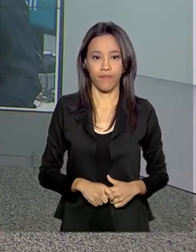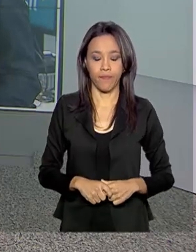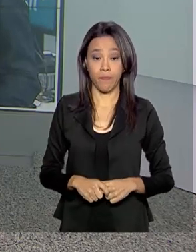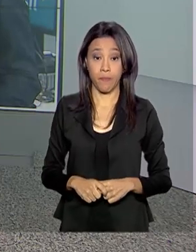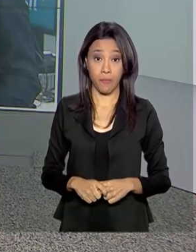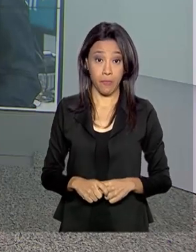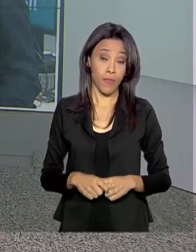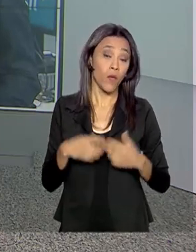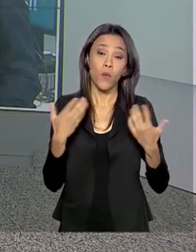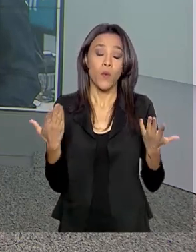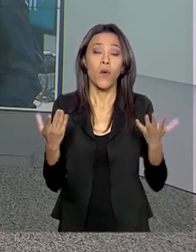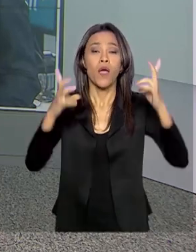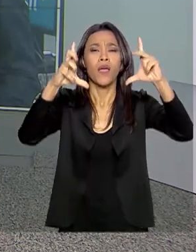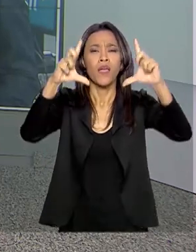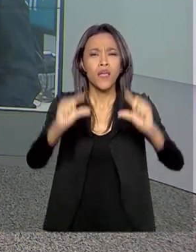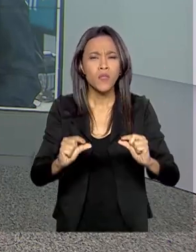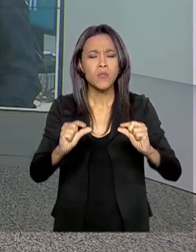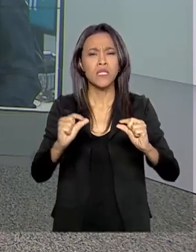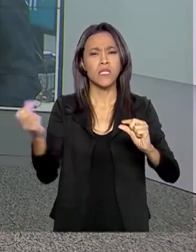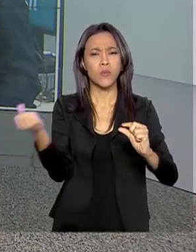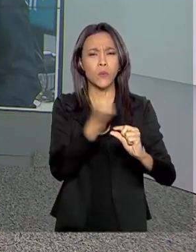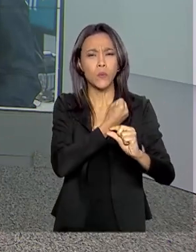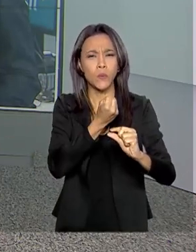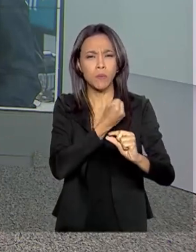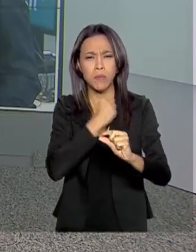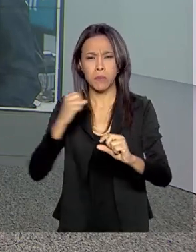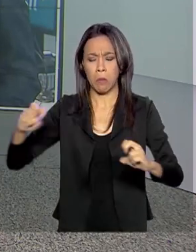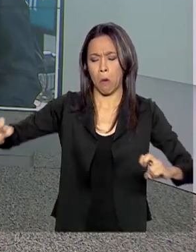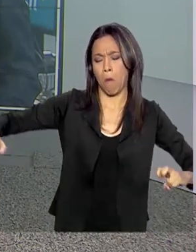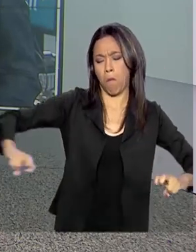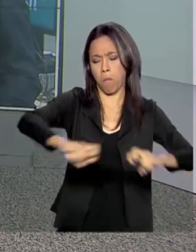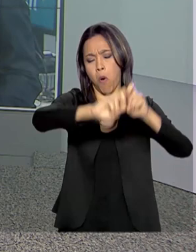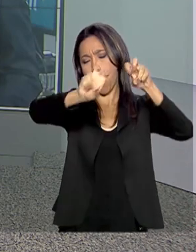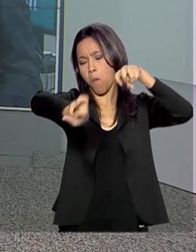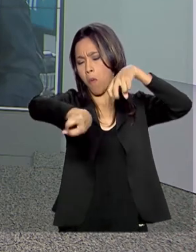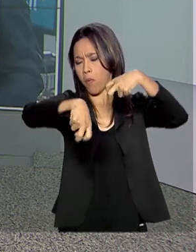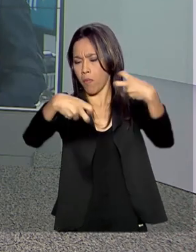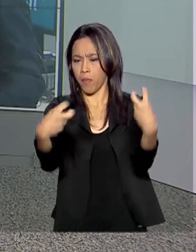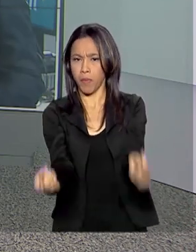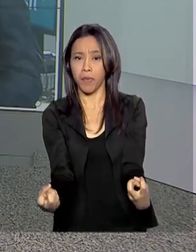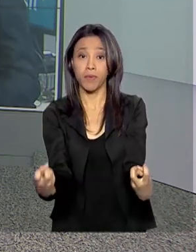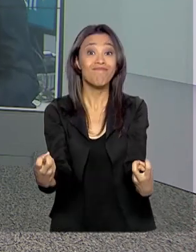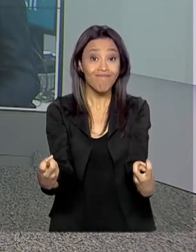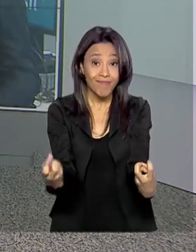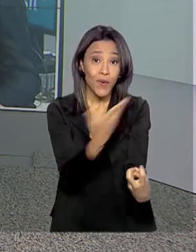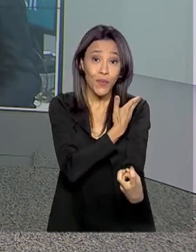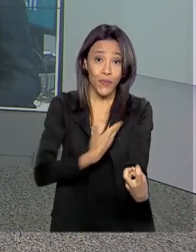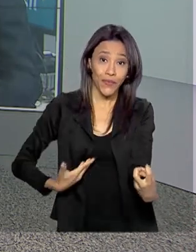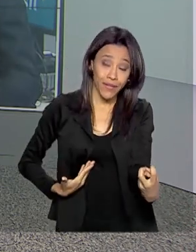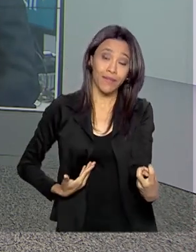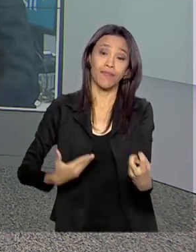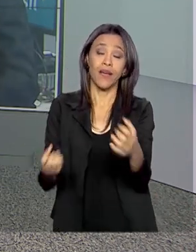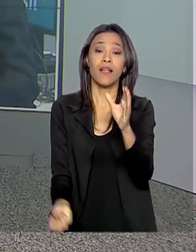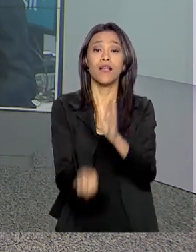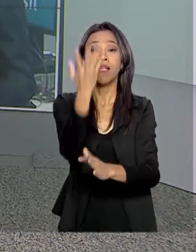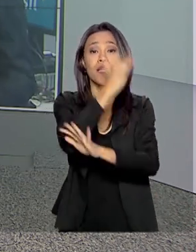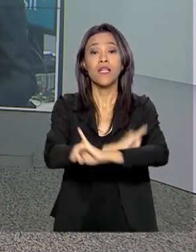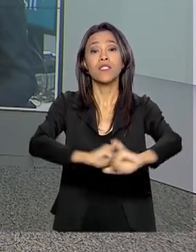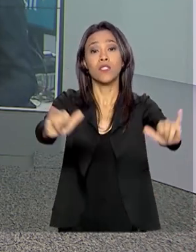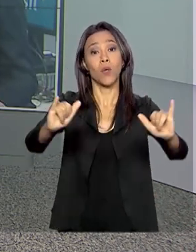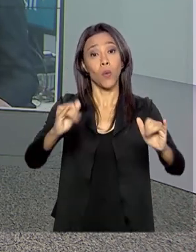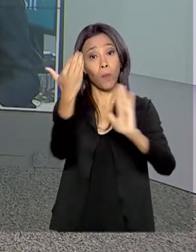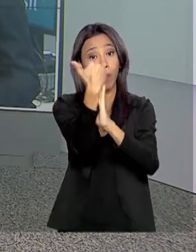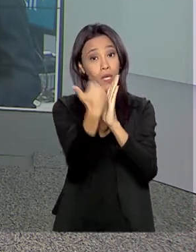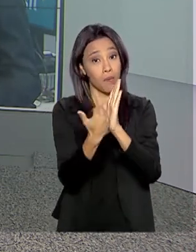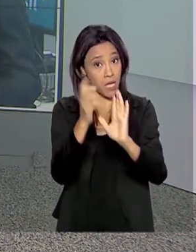E para reduzir o número de acidentes nas estradas brasileiras, o governo lançou um programa que já é sucesso em outros países.